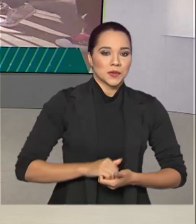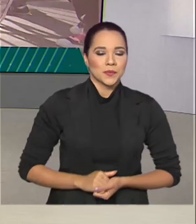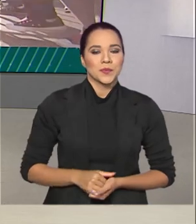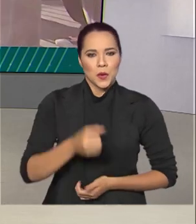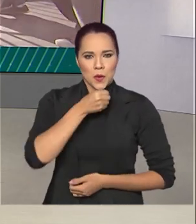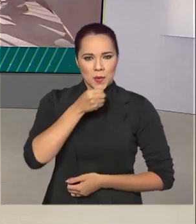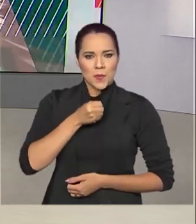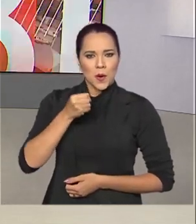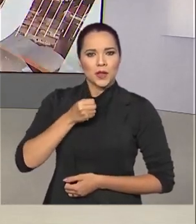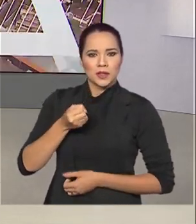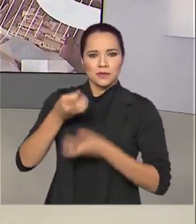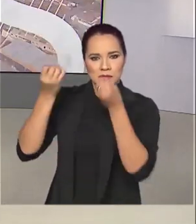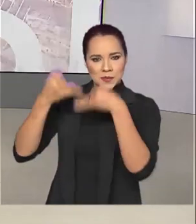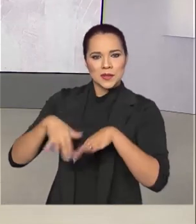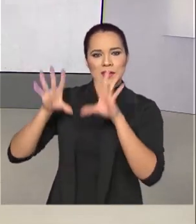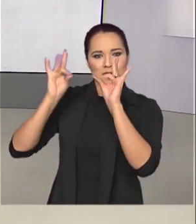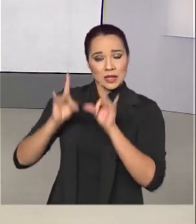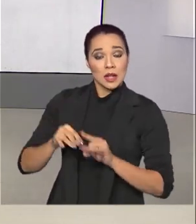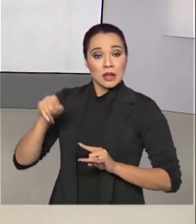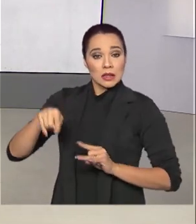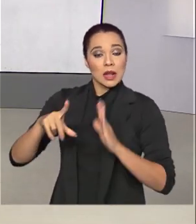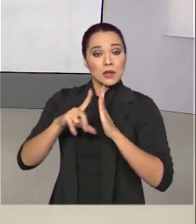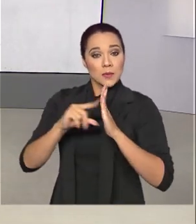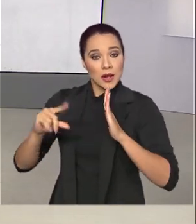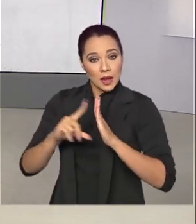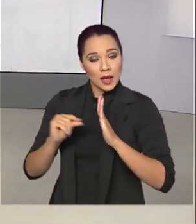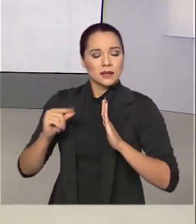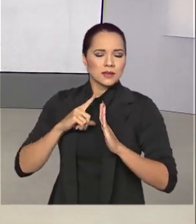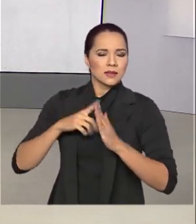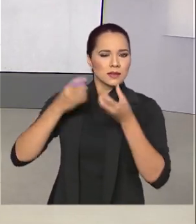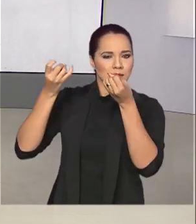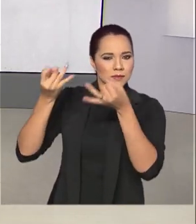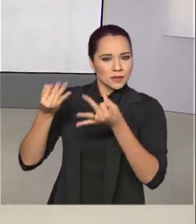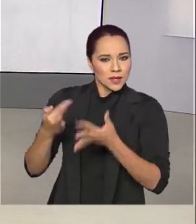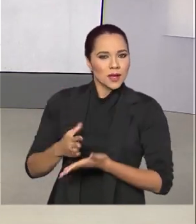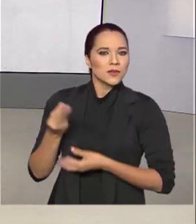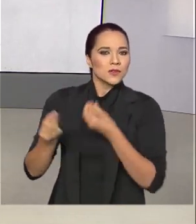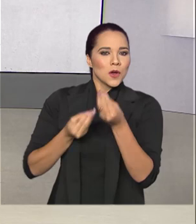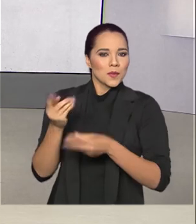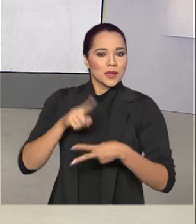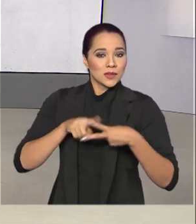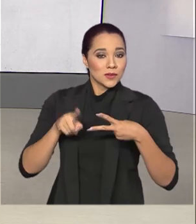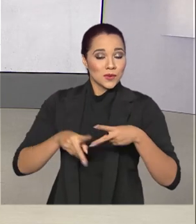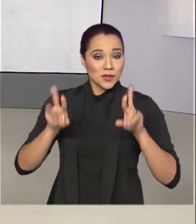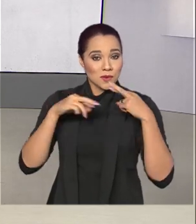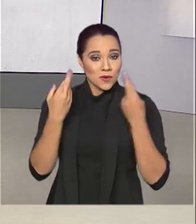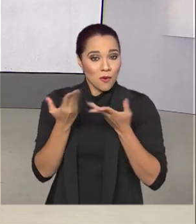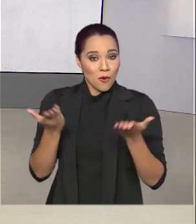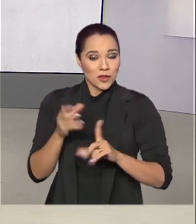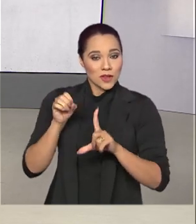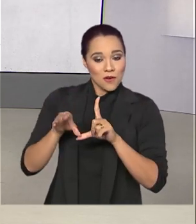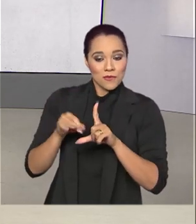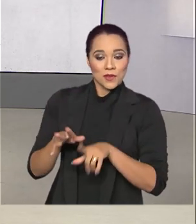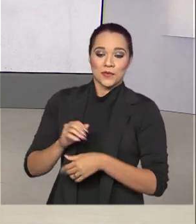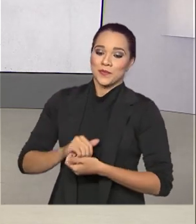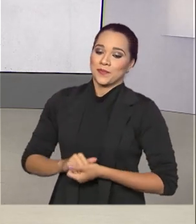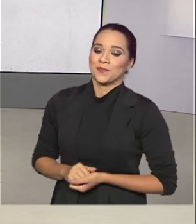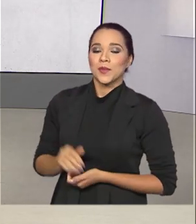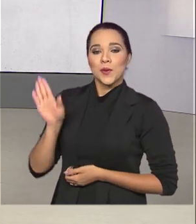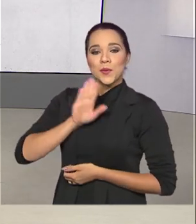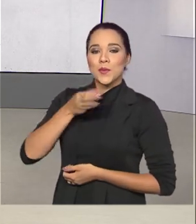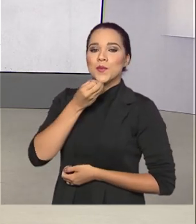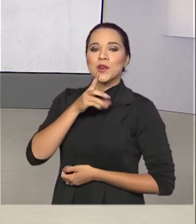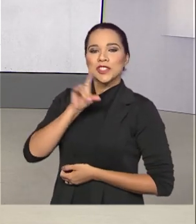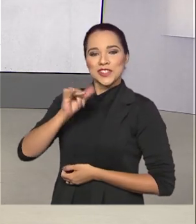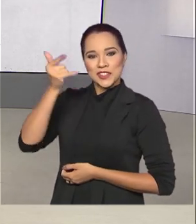repórter Glauco de Queiroz está no Palácio do Planalto e tem detalhes sobre essas duas agendas ao vivo aqui para a gente. Olá, Glauco.